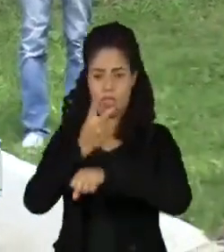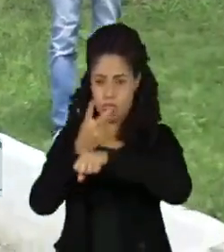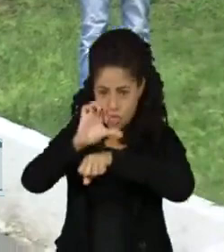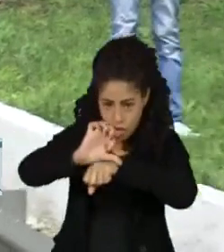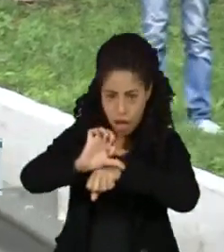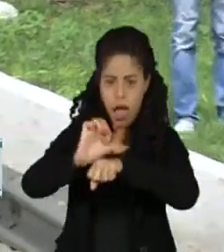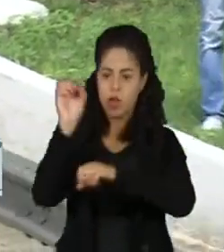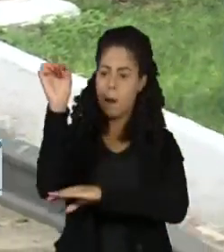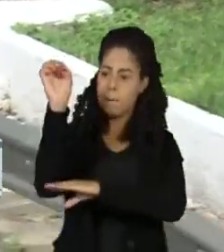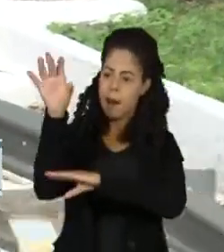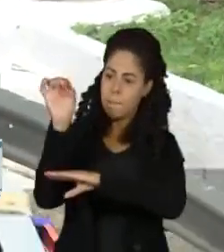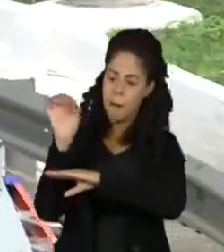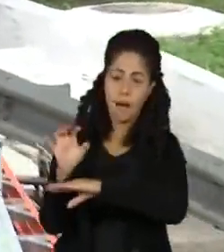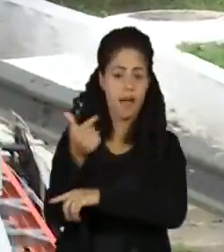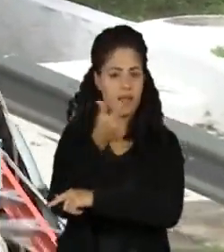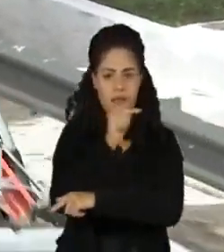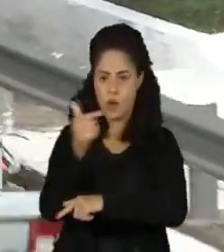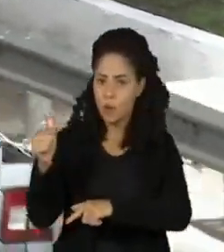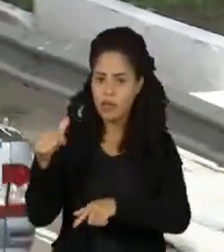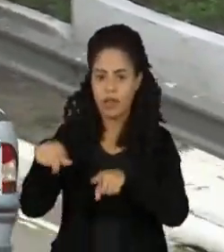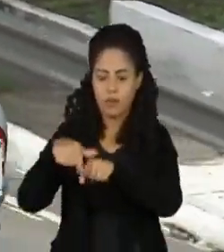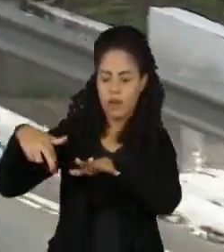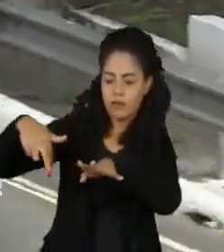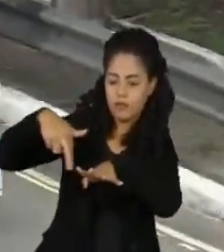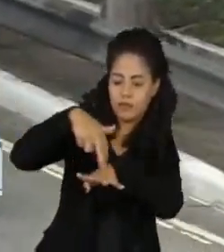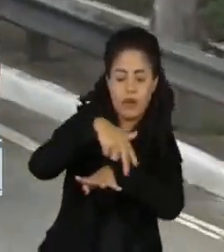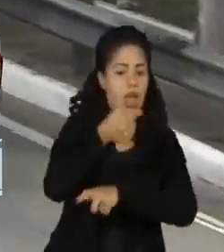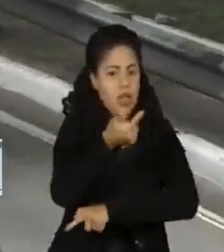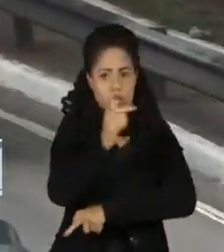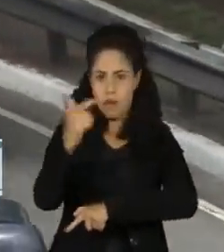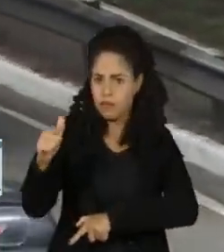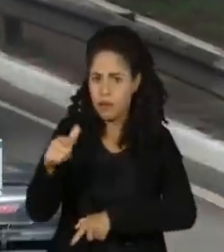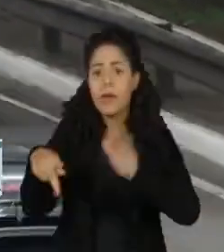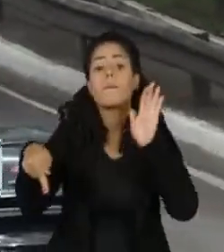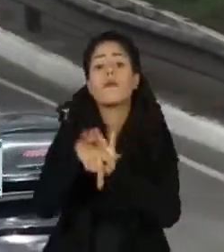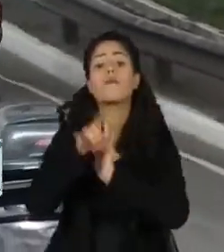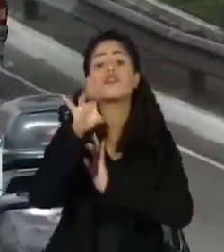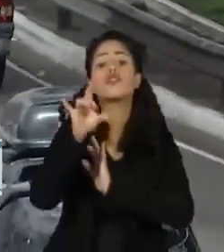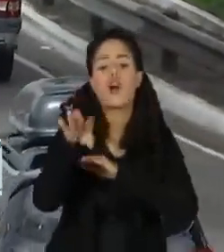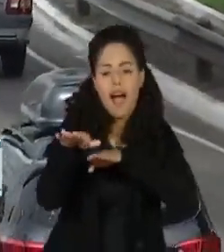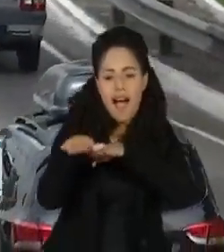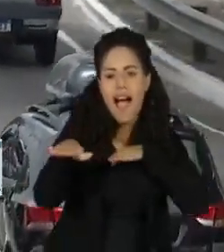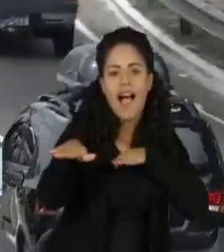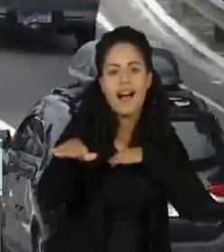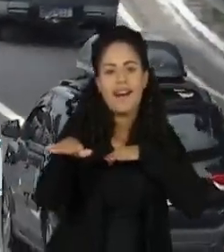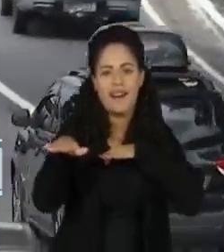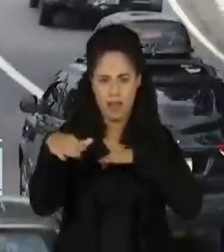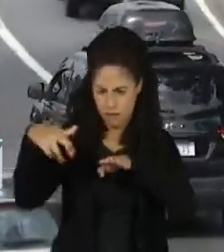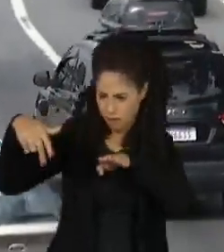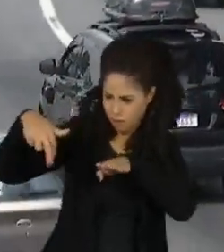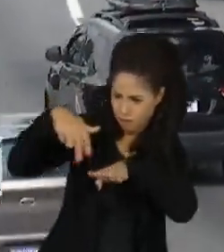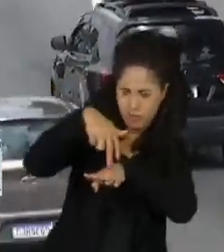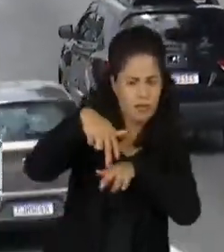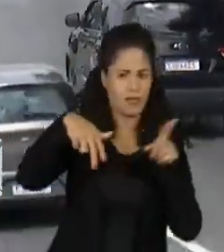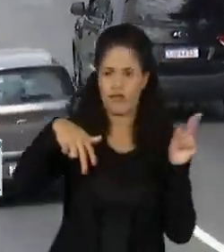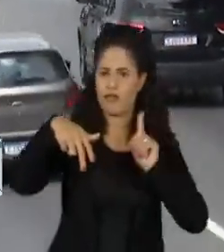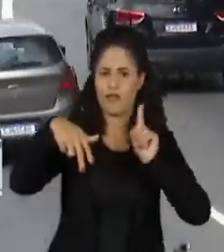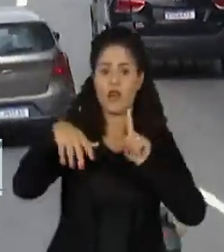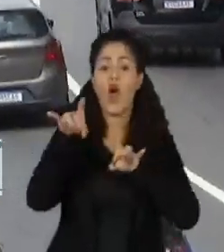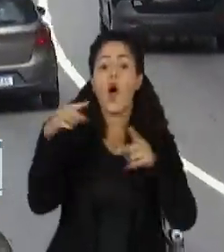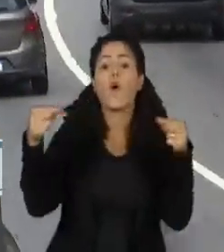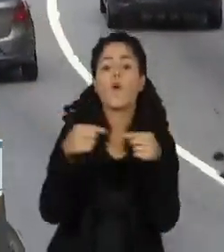semáforos nem faixas de segurança justamente porque são vias expressas, ou seja, não foram feitas para o tráfego de pedestres.